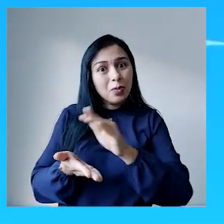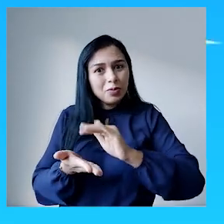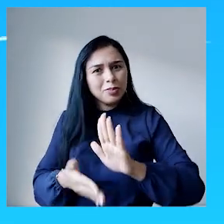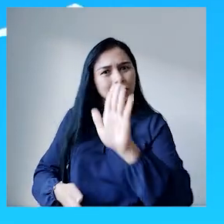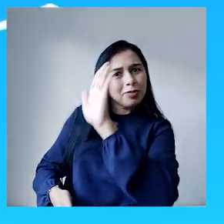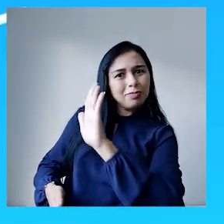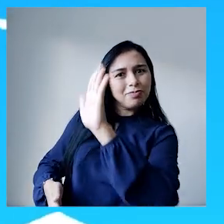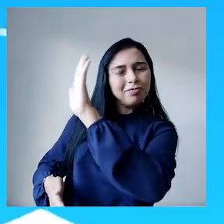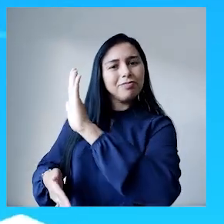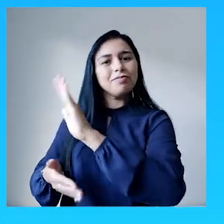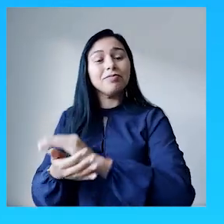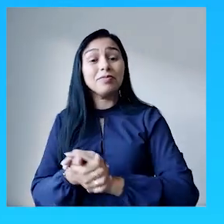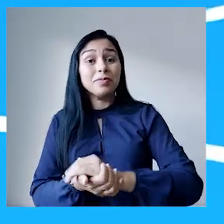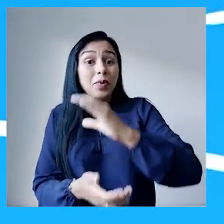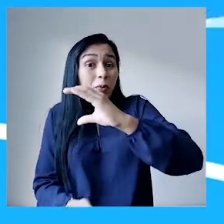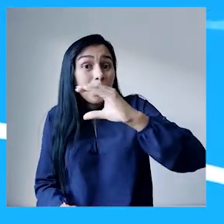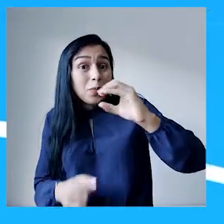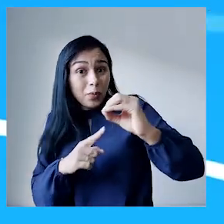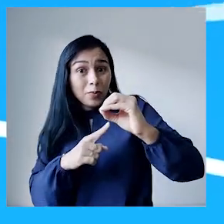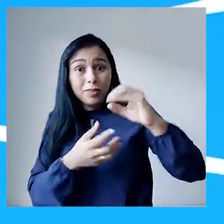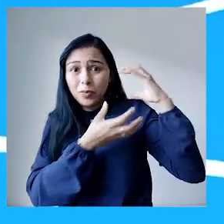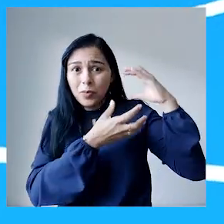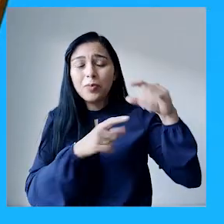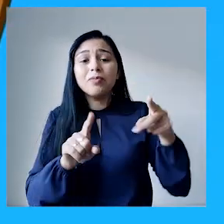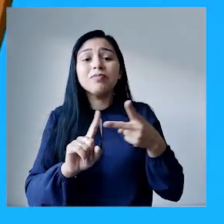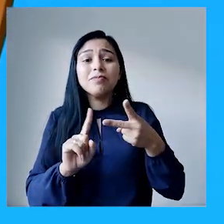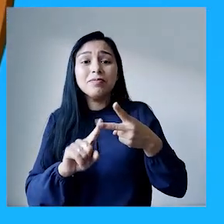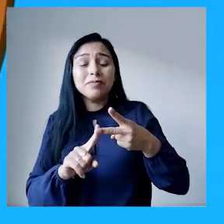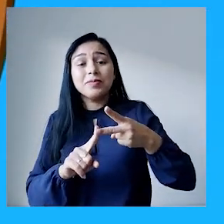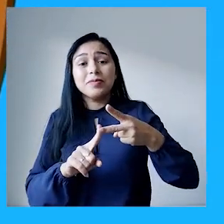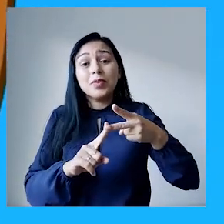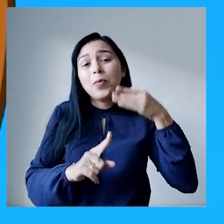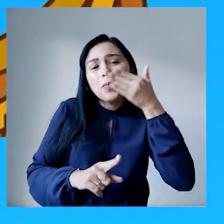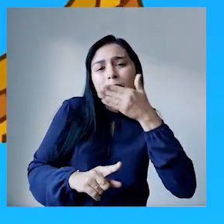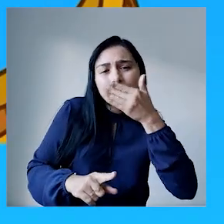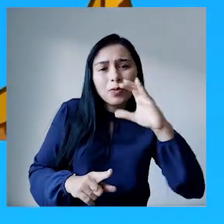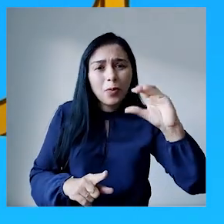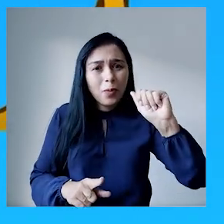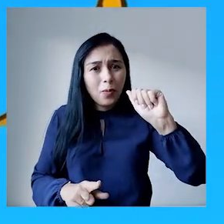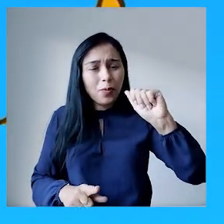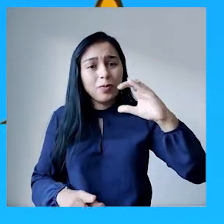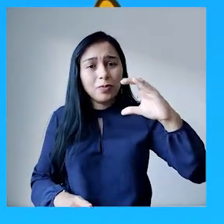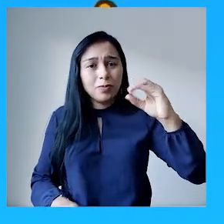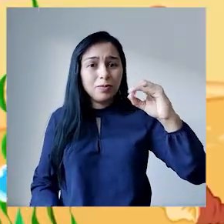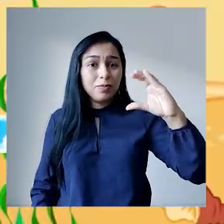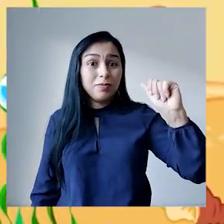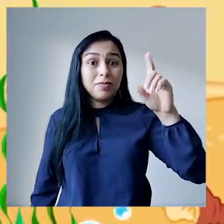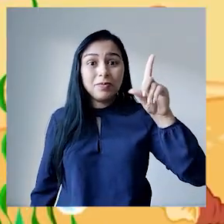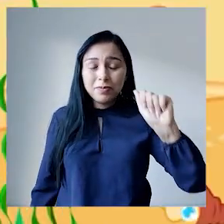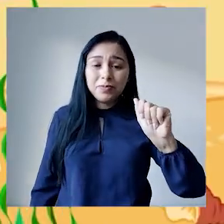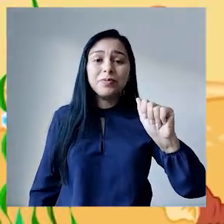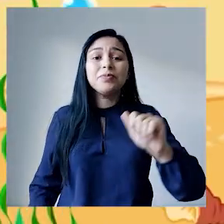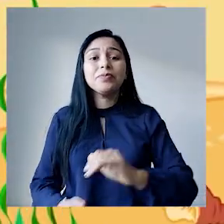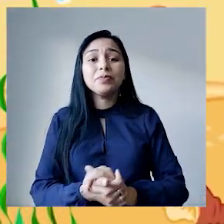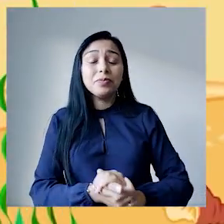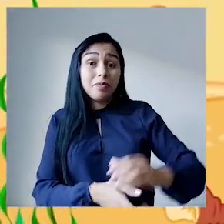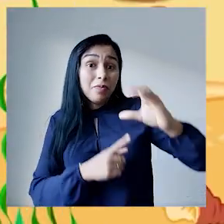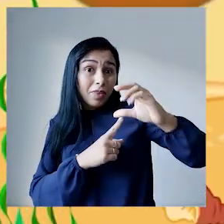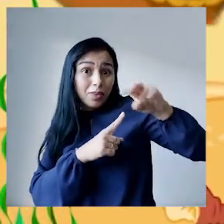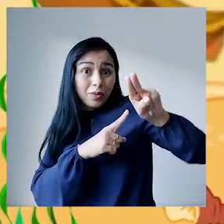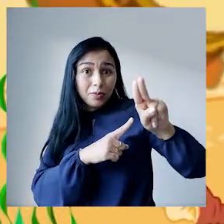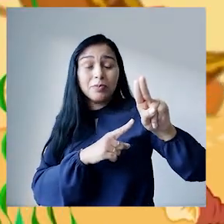além do coco, cocada, comadre. E o cu, além do